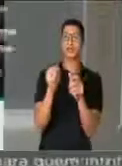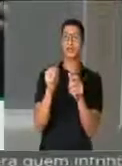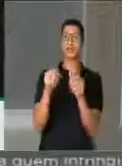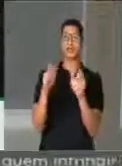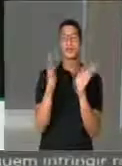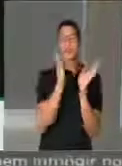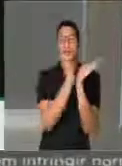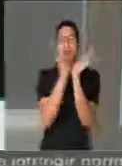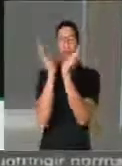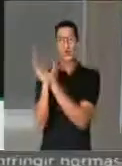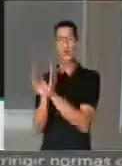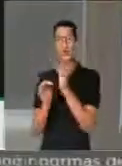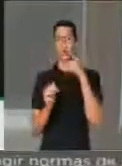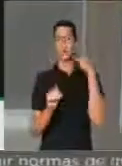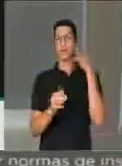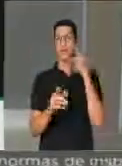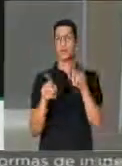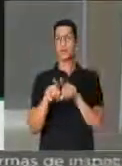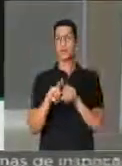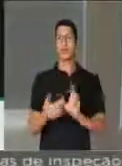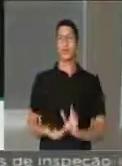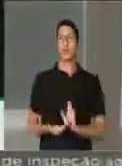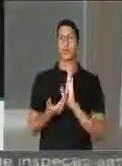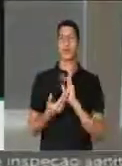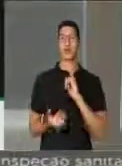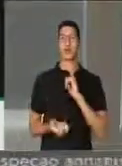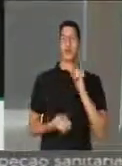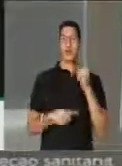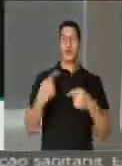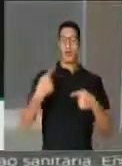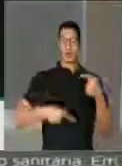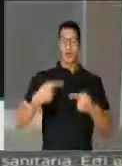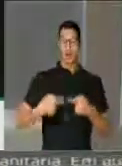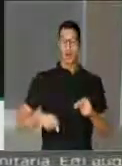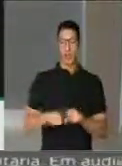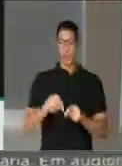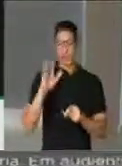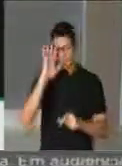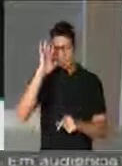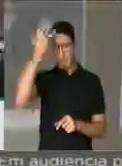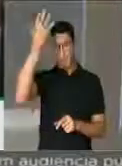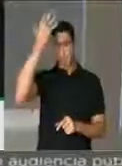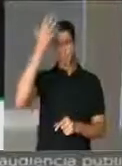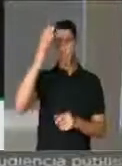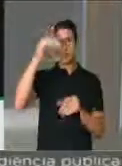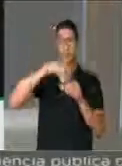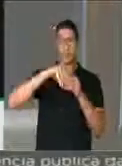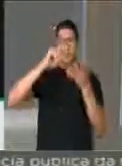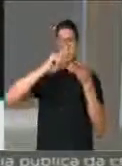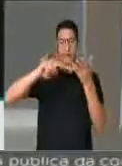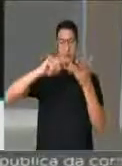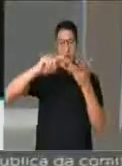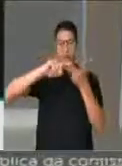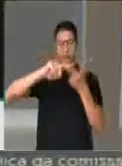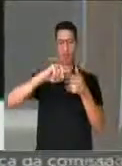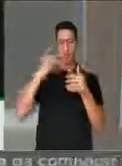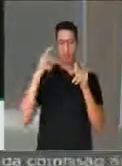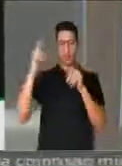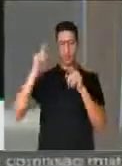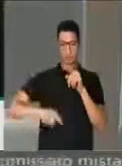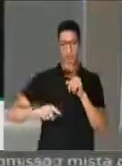parcelas da população e que esta Casa tem que debater e decidir. Dentre eles, a